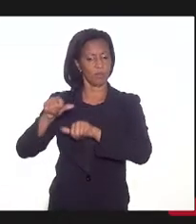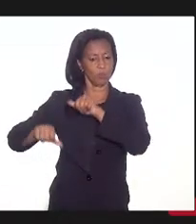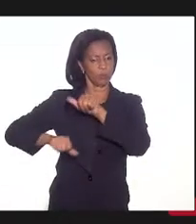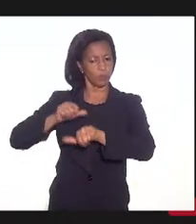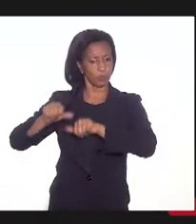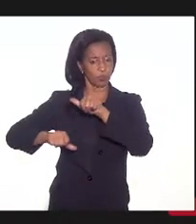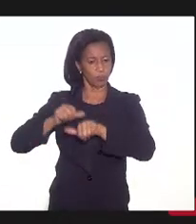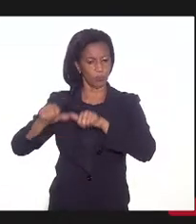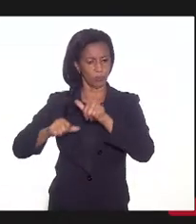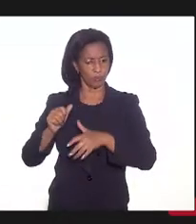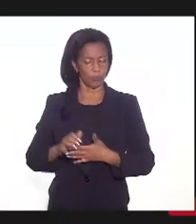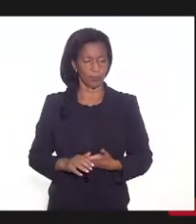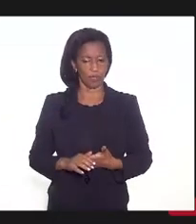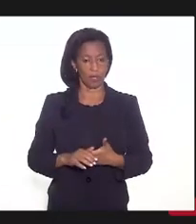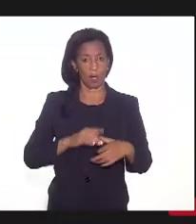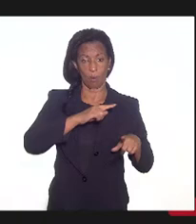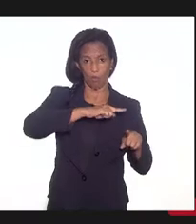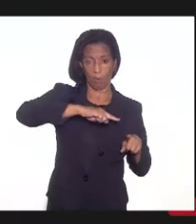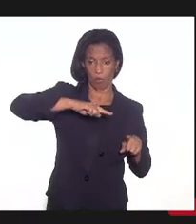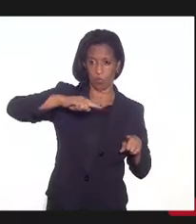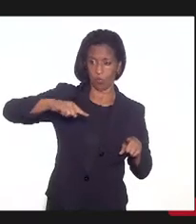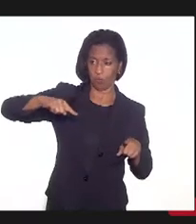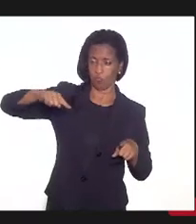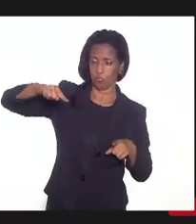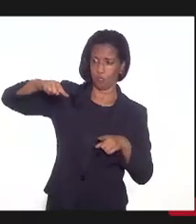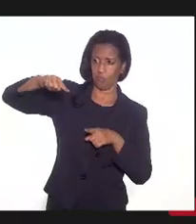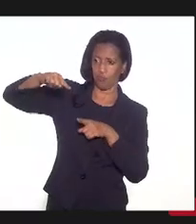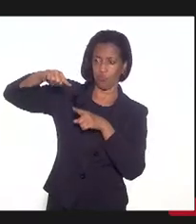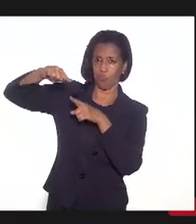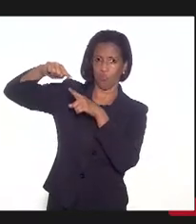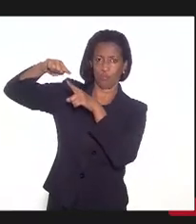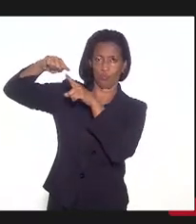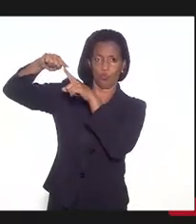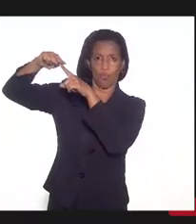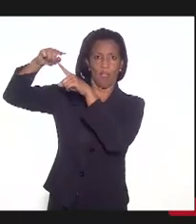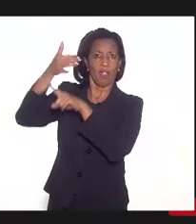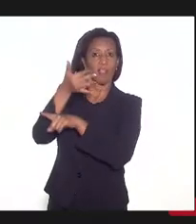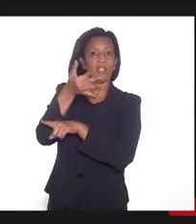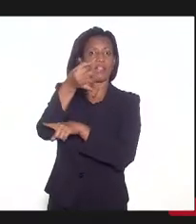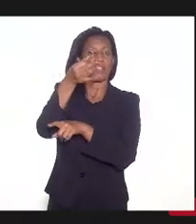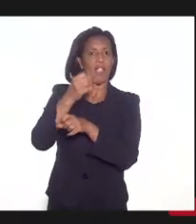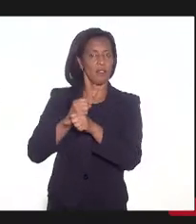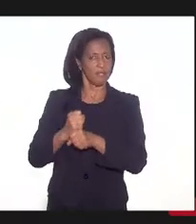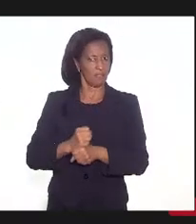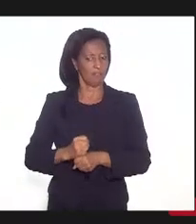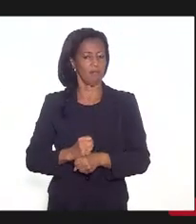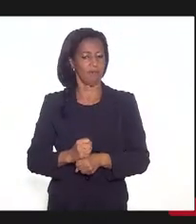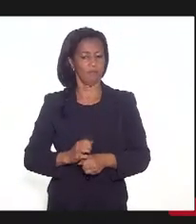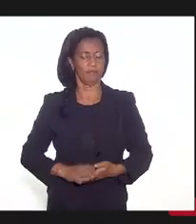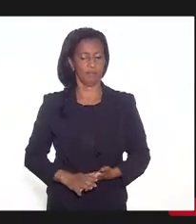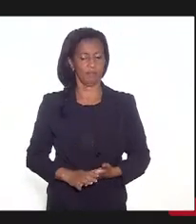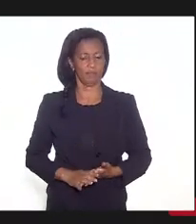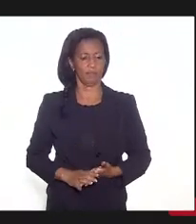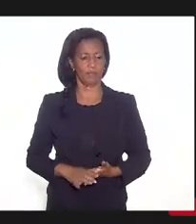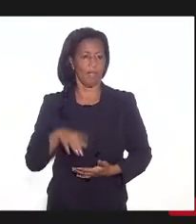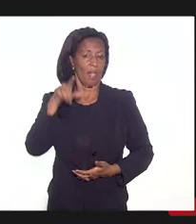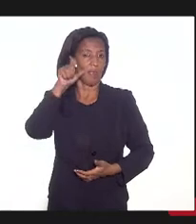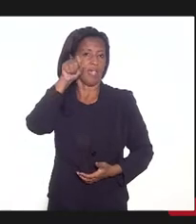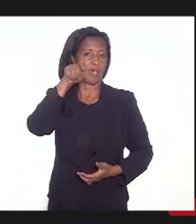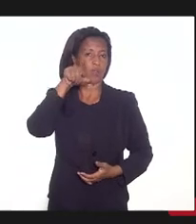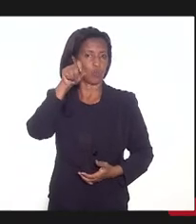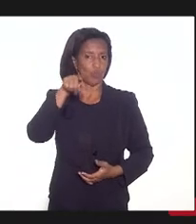como a curva ela cresce ao longo do tempo nos próximos 10 anos. A curva em azul